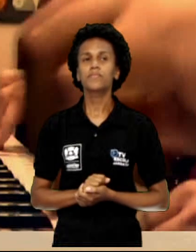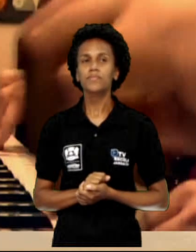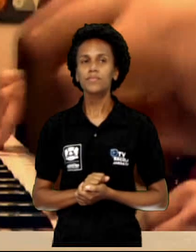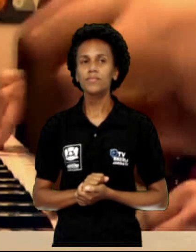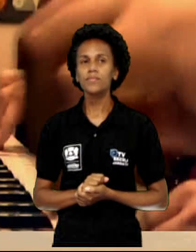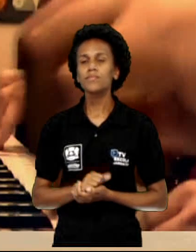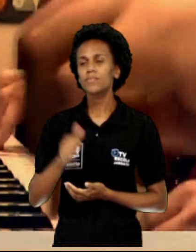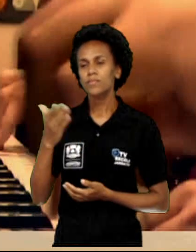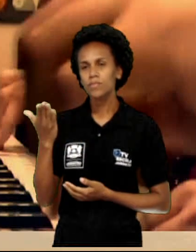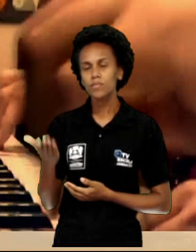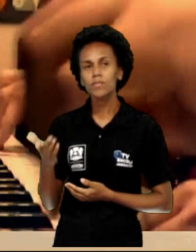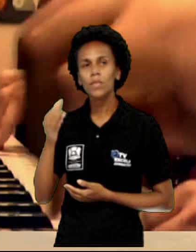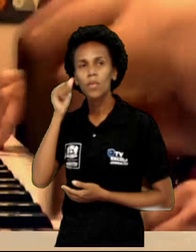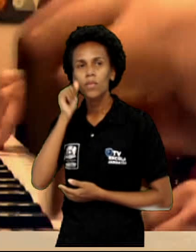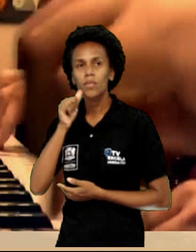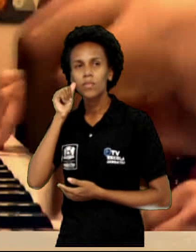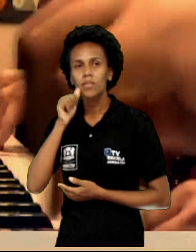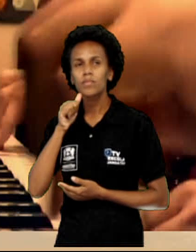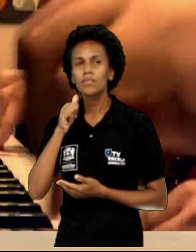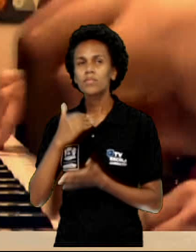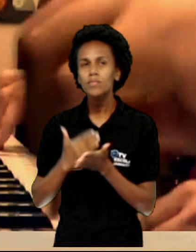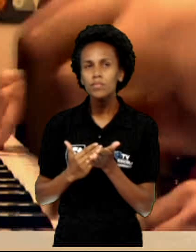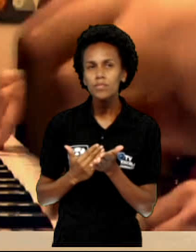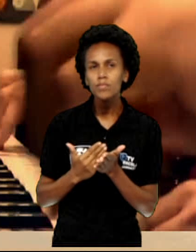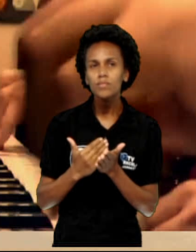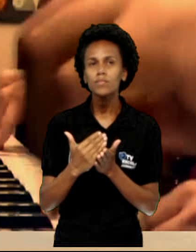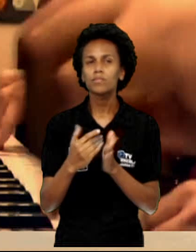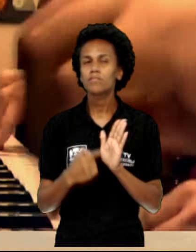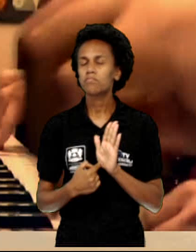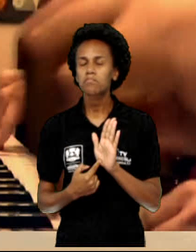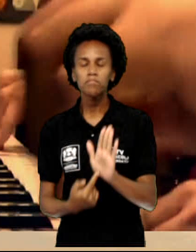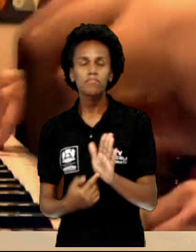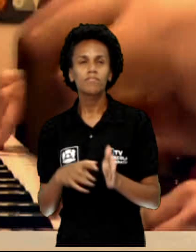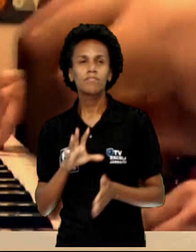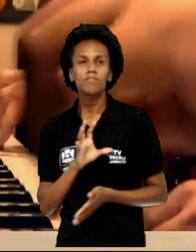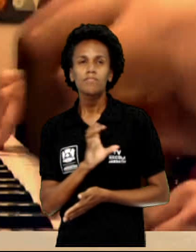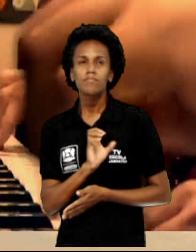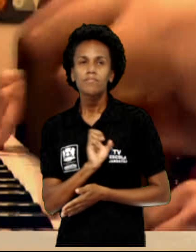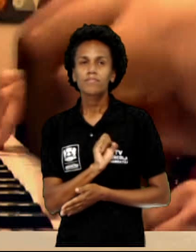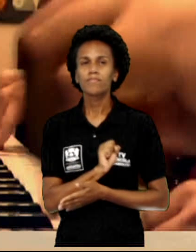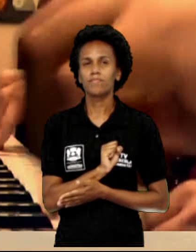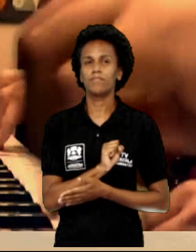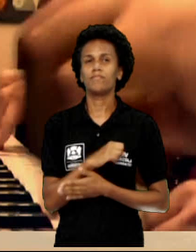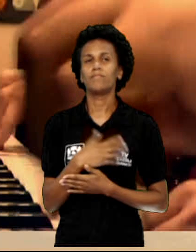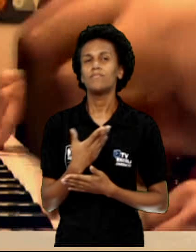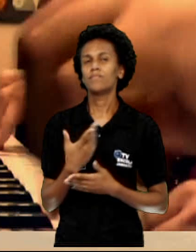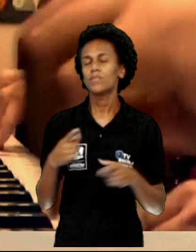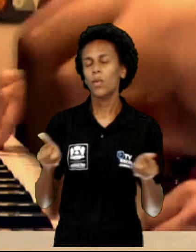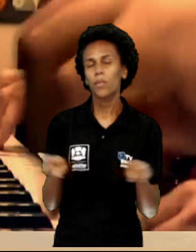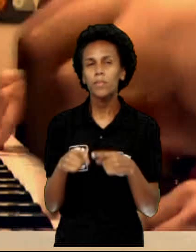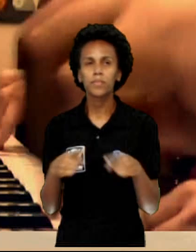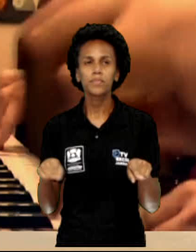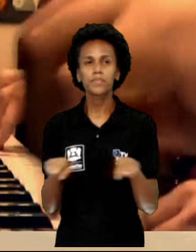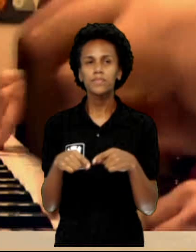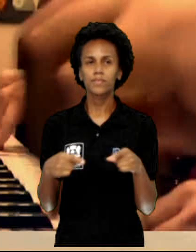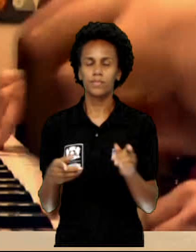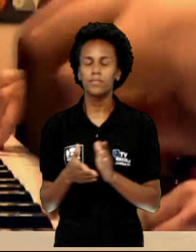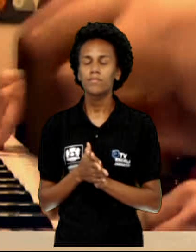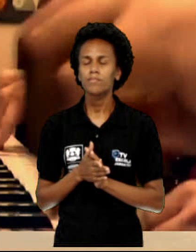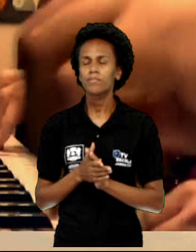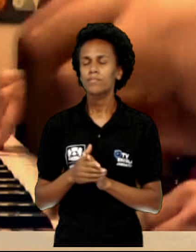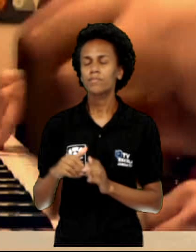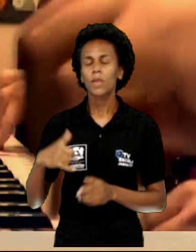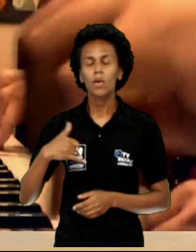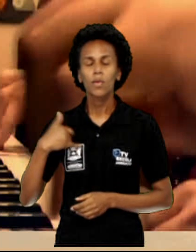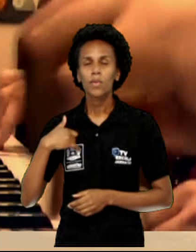Chiquinha, desde cedo, apresentava muito amor e afinidade e desenvoltura com a música, tanto que, aos 11